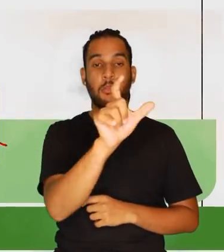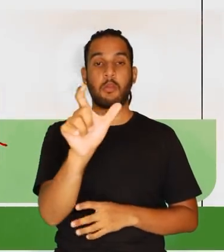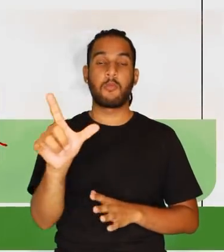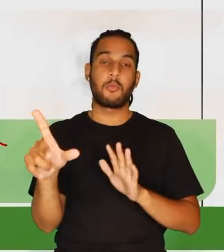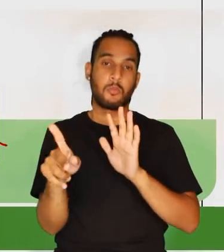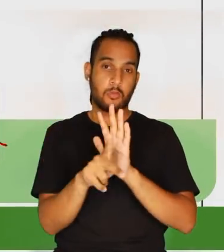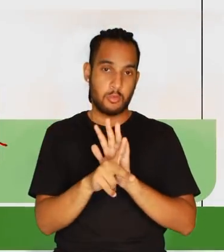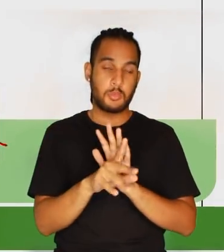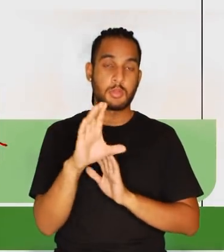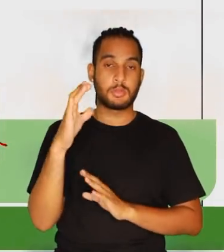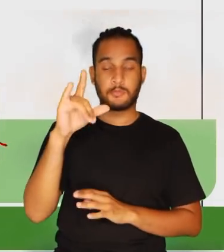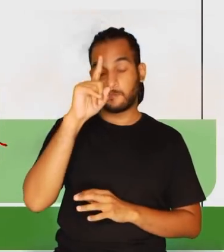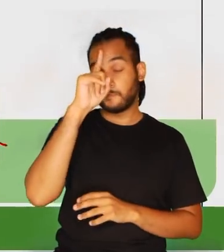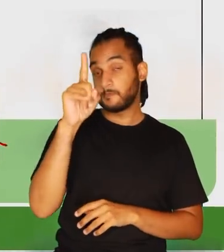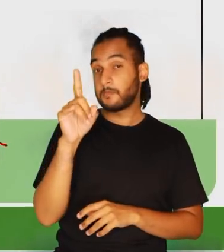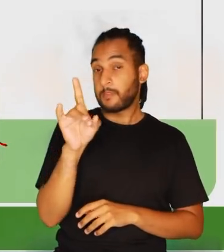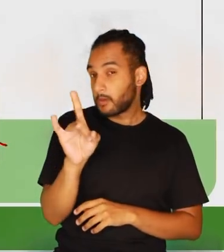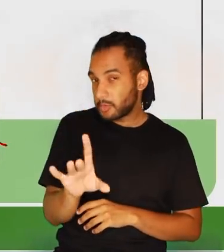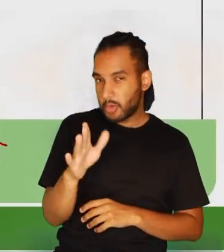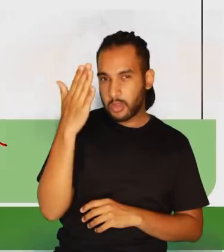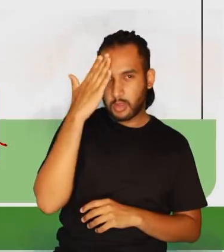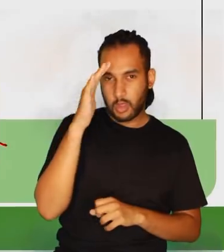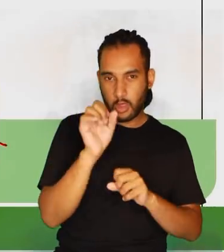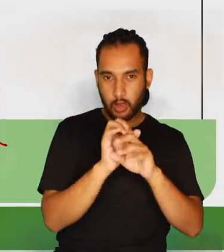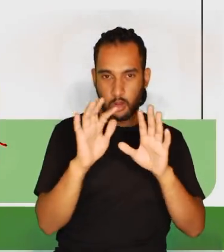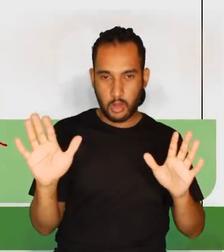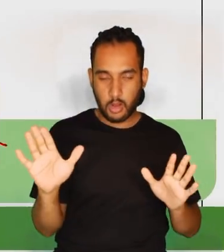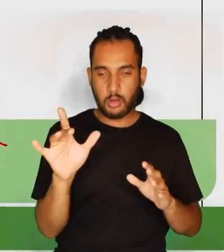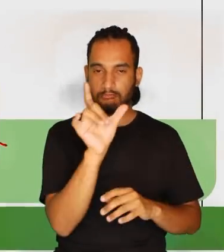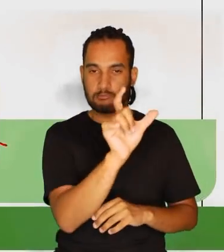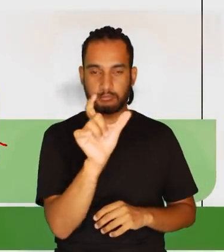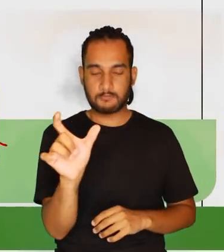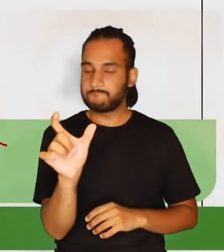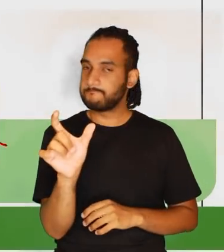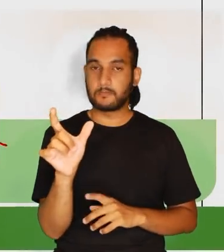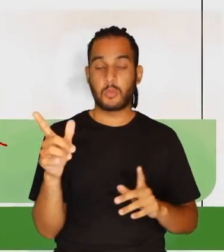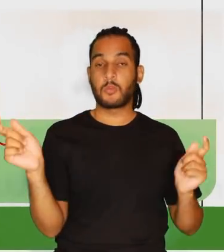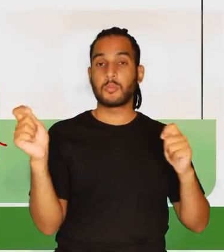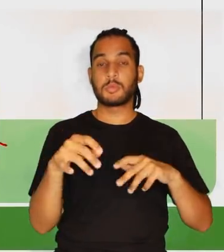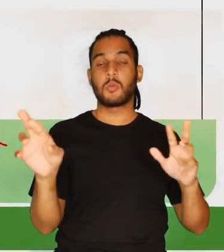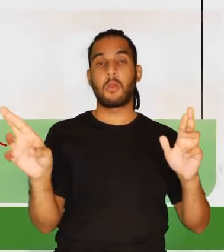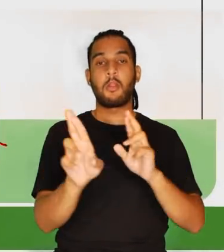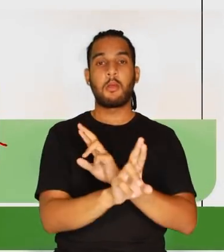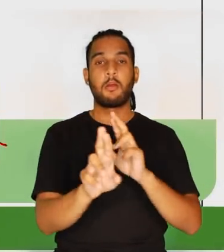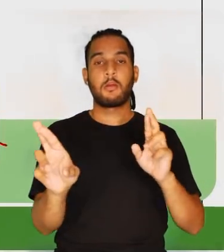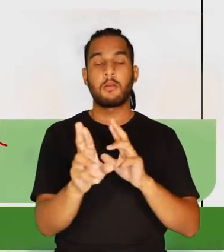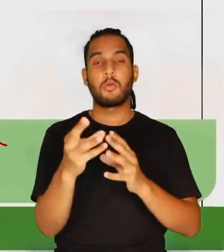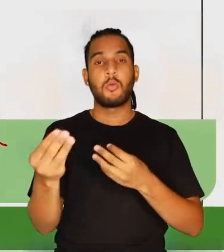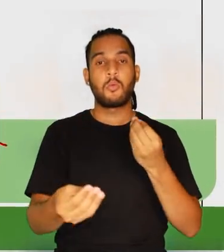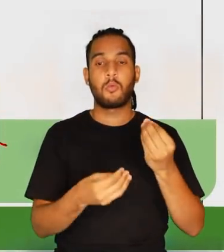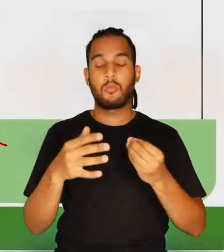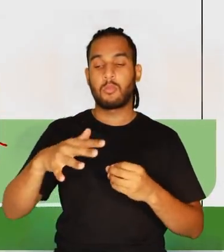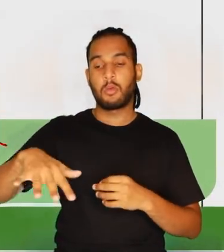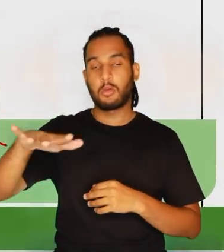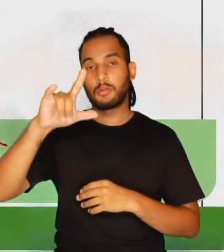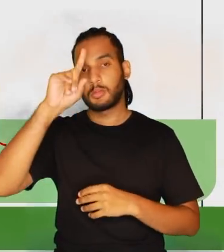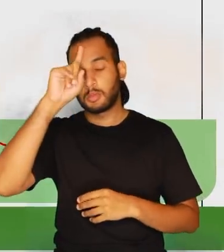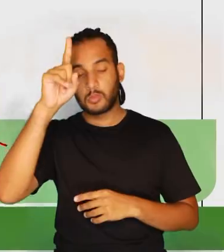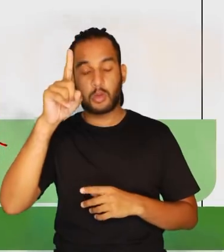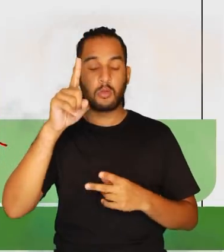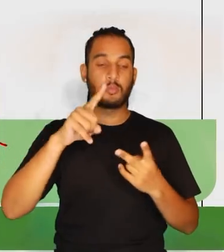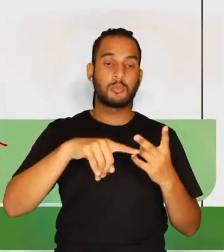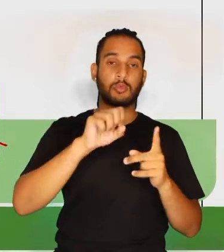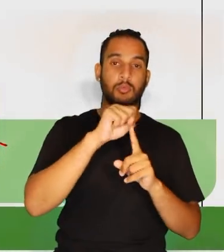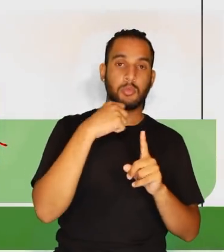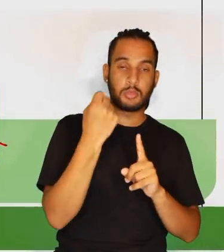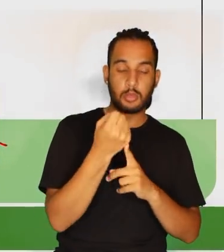também os termos da Ciência da Natureza, mas também, não só entender os termos, para poder fazer relação de como é o meio